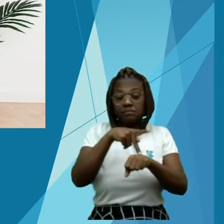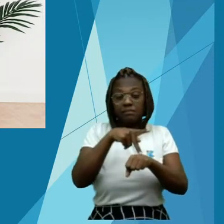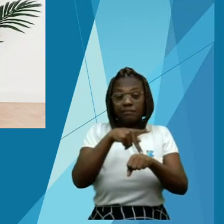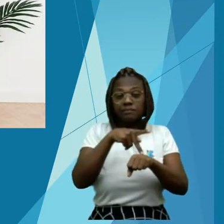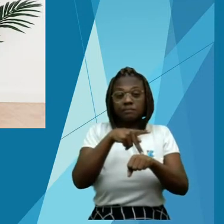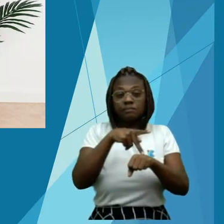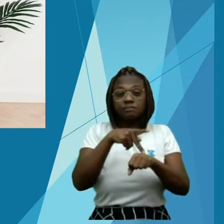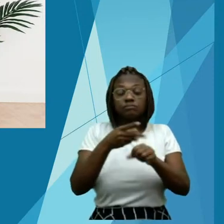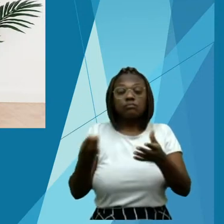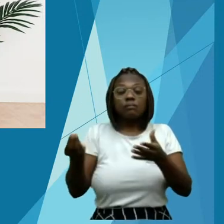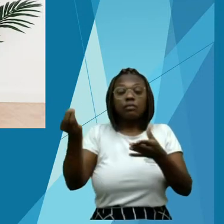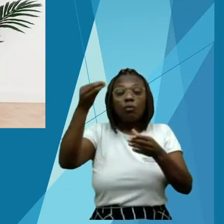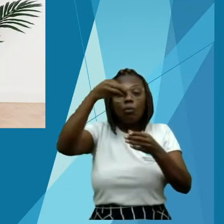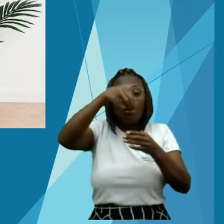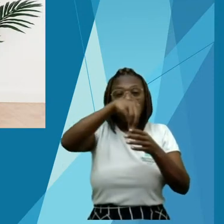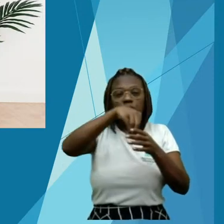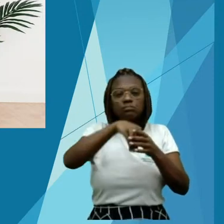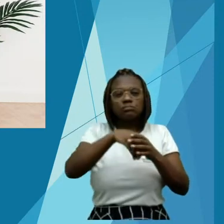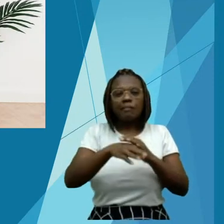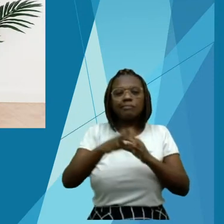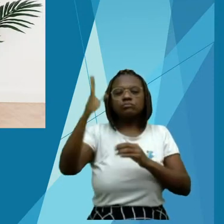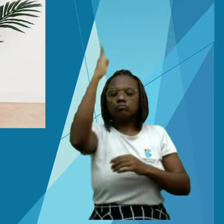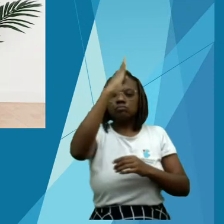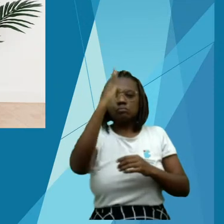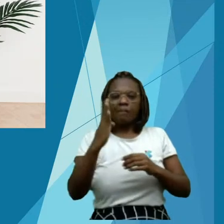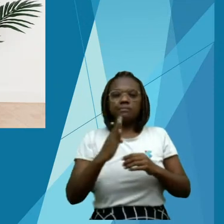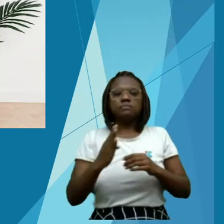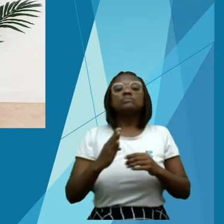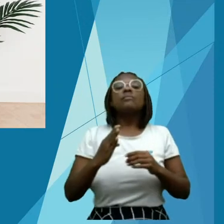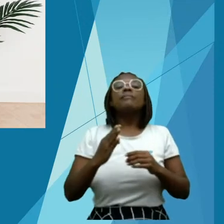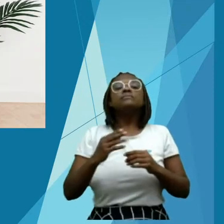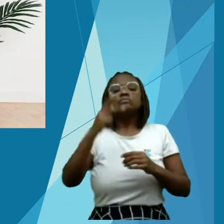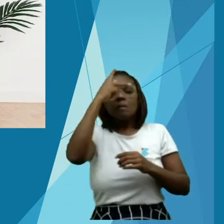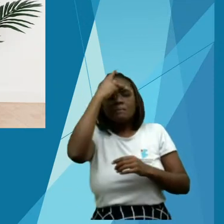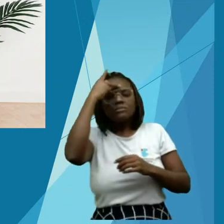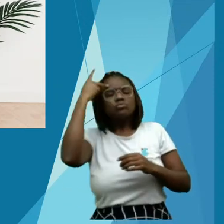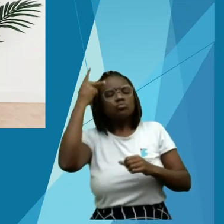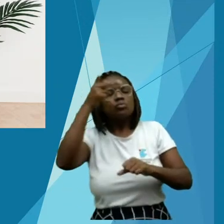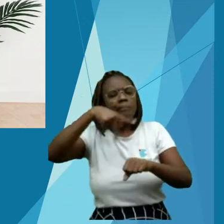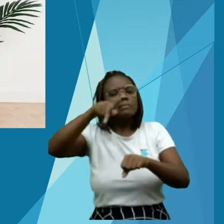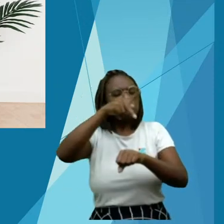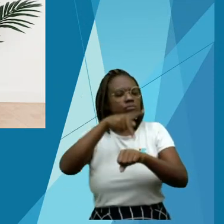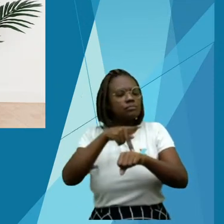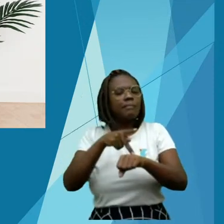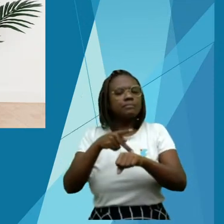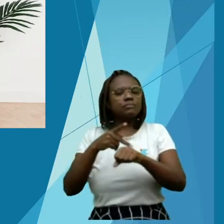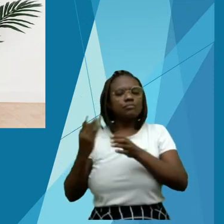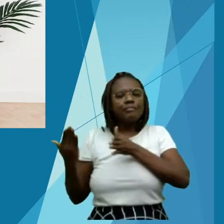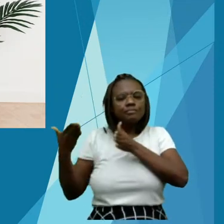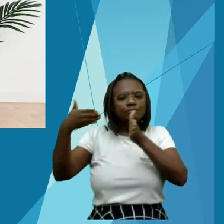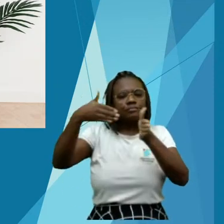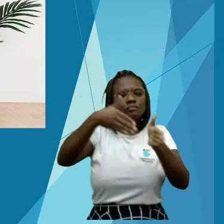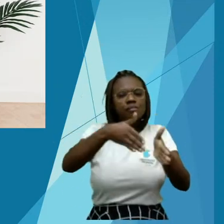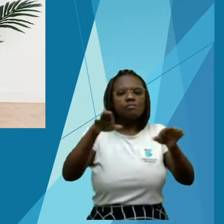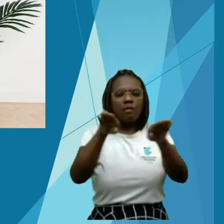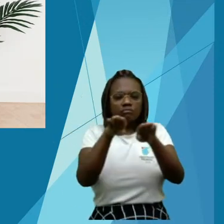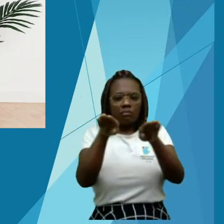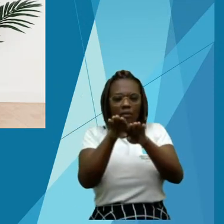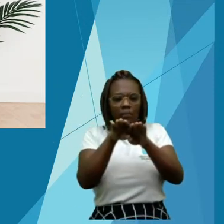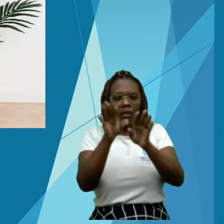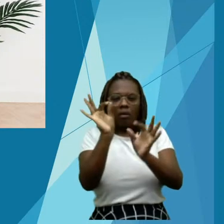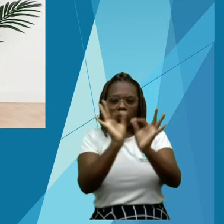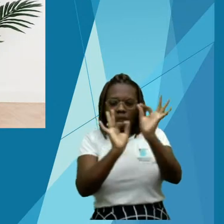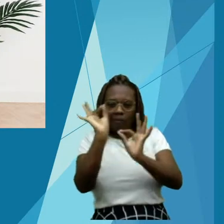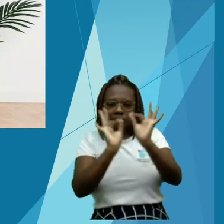de deslocamento, a acolhida no estado do Acre através dos abrigos, os dispositivos da política